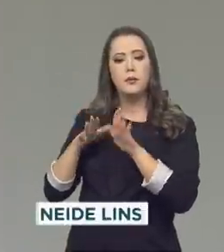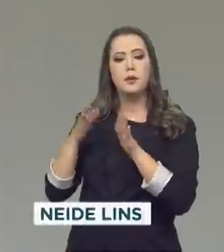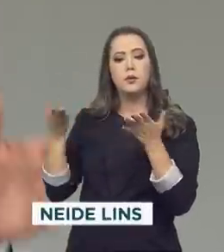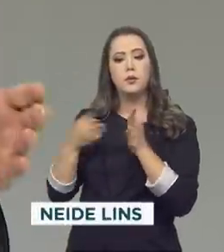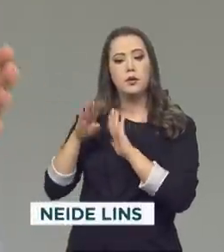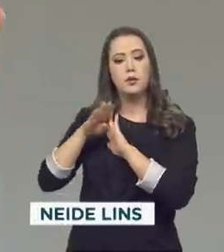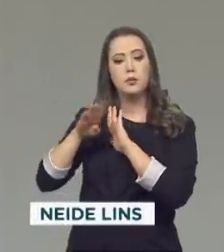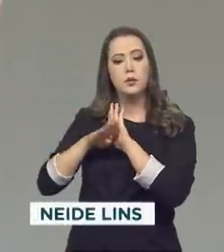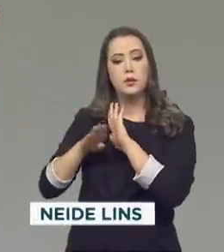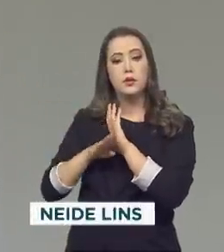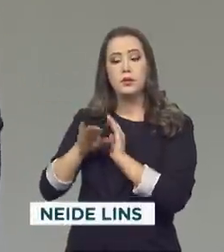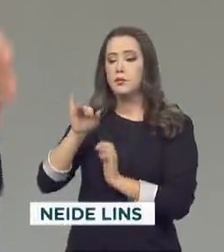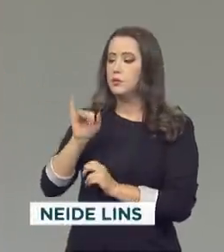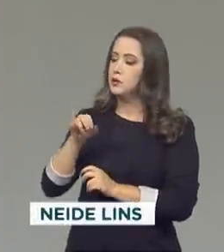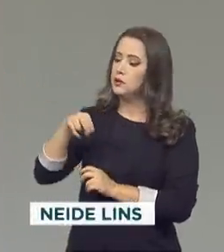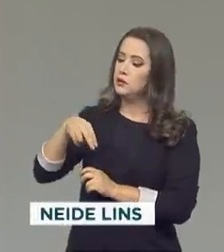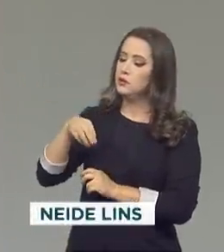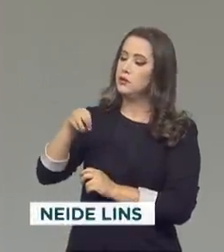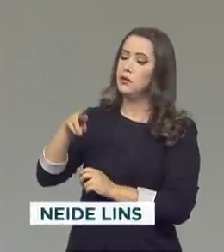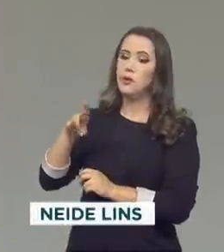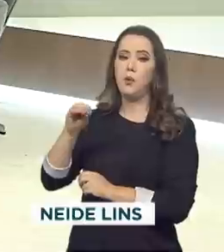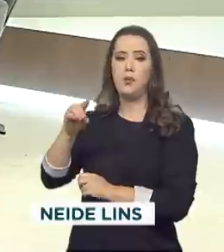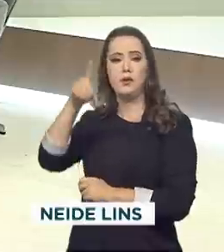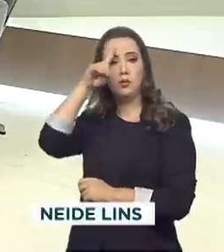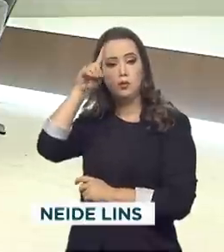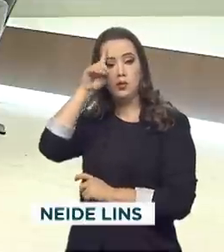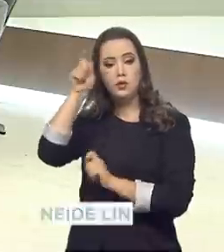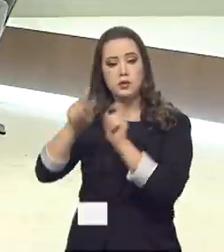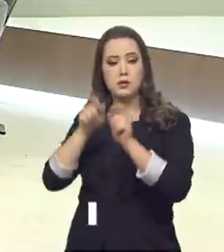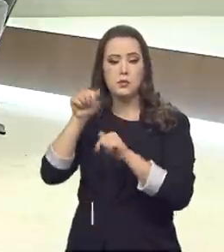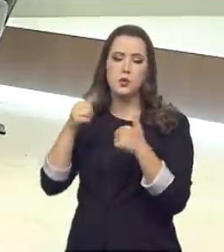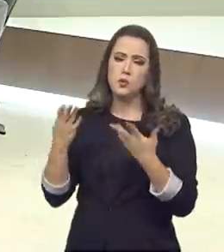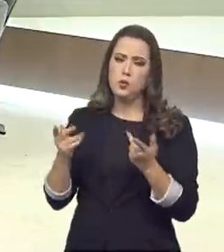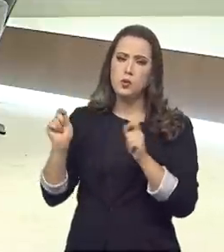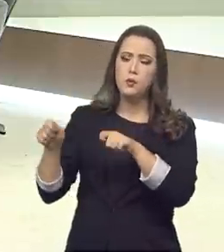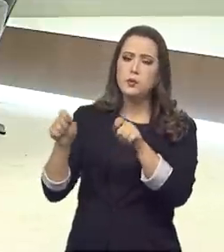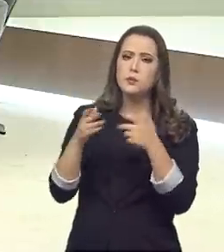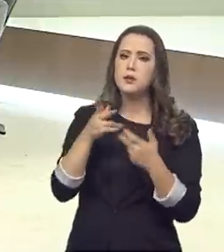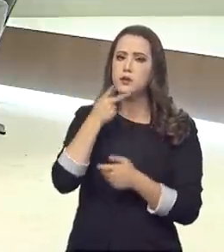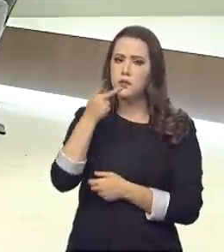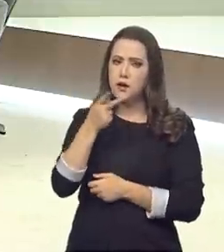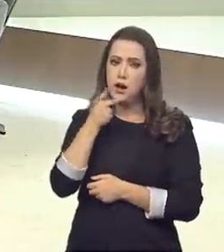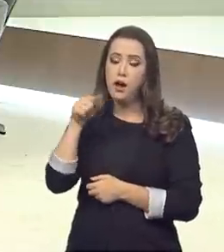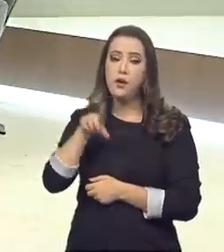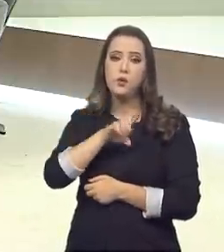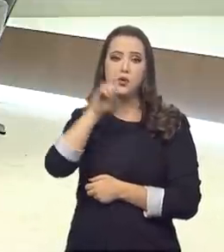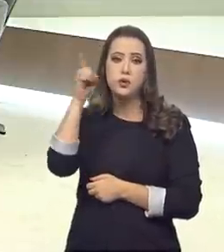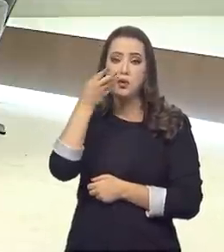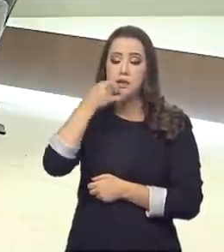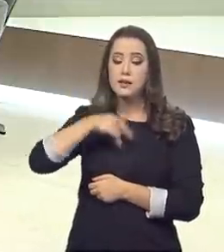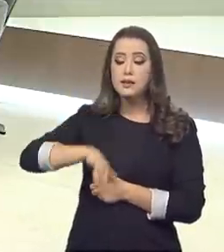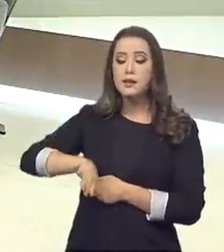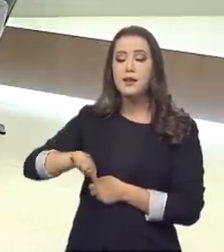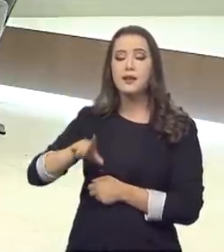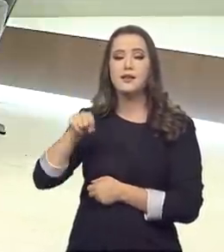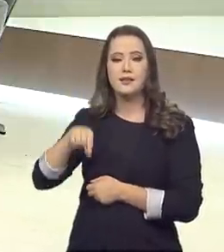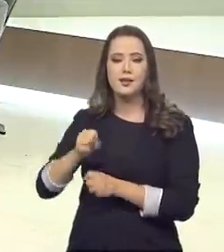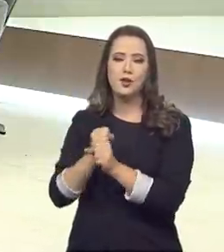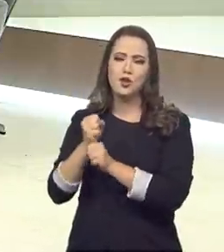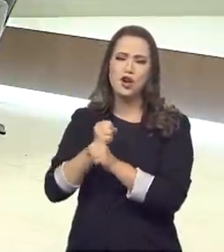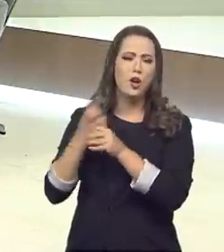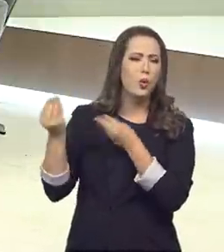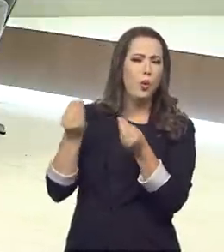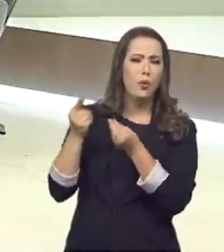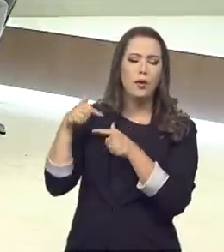programa que é o Inmetro estar no dia a dia das pessoas. E um exemplo disso foi o Dia das Crianças deste ano. Conta para a gente um pouquinho